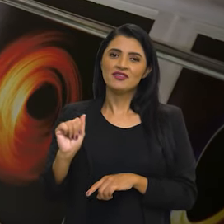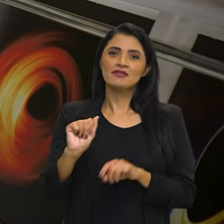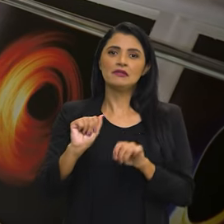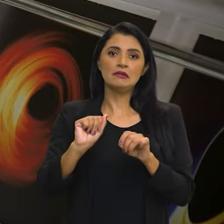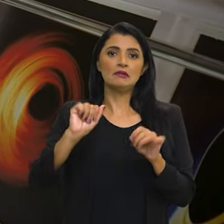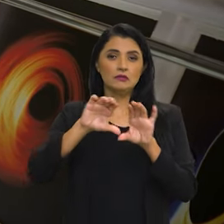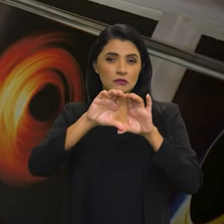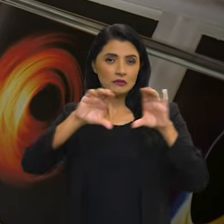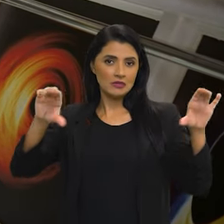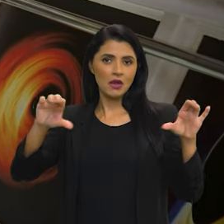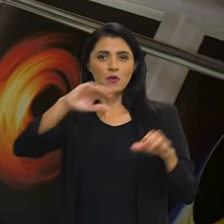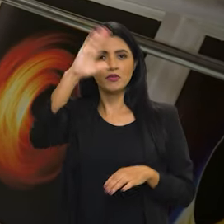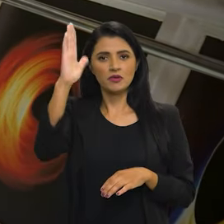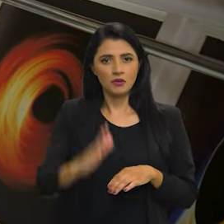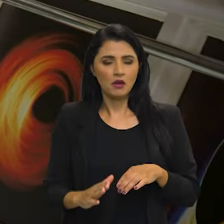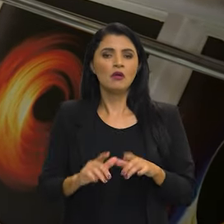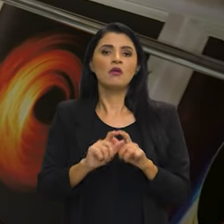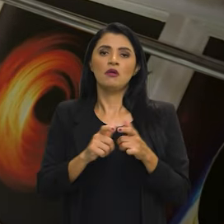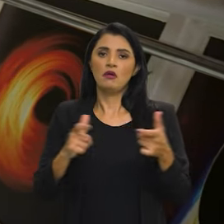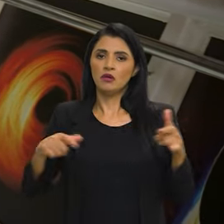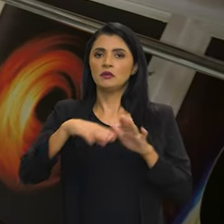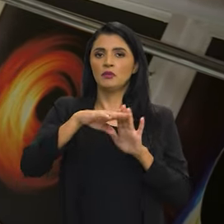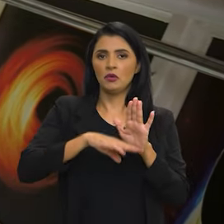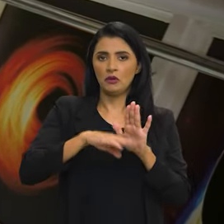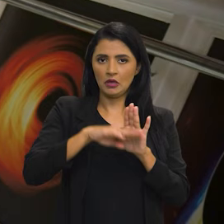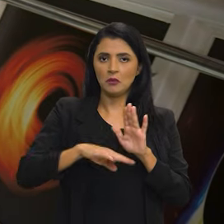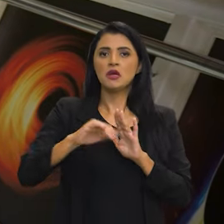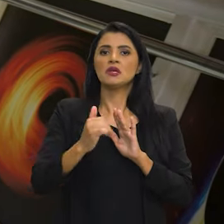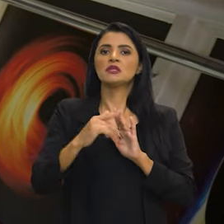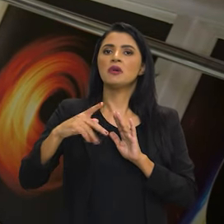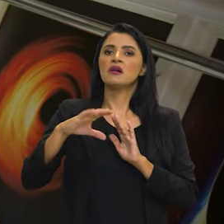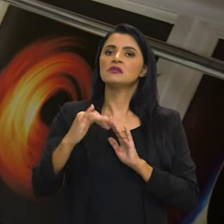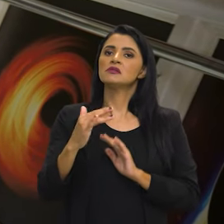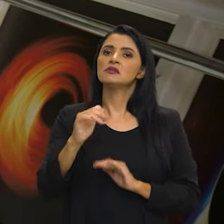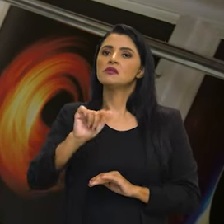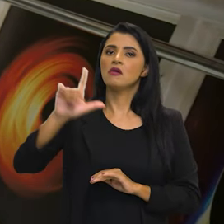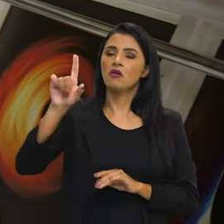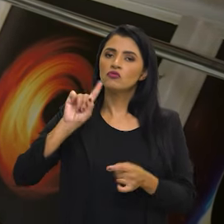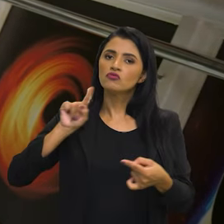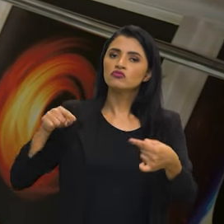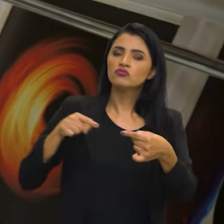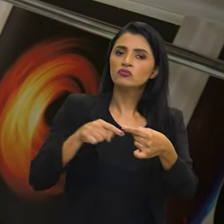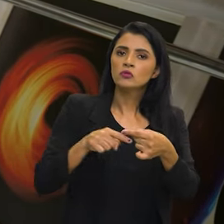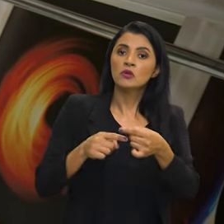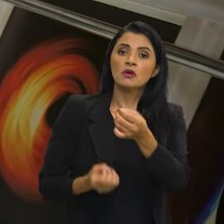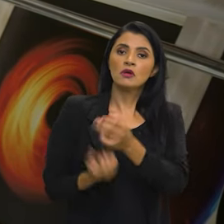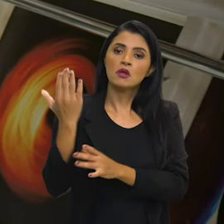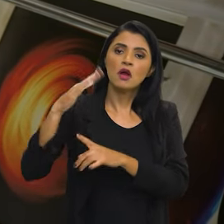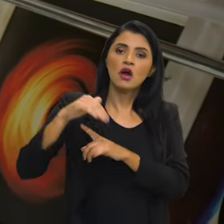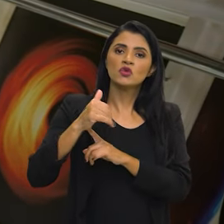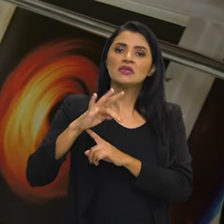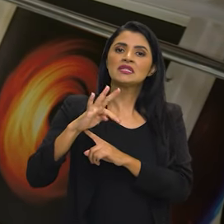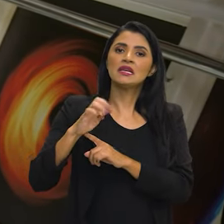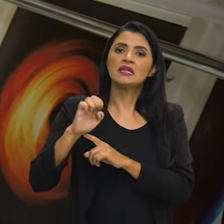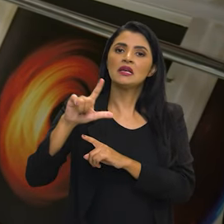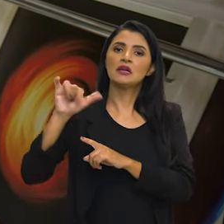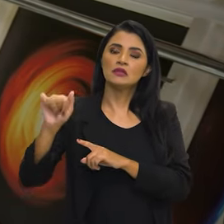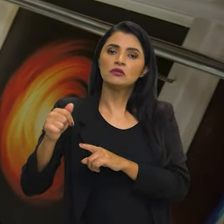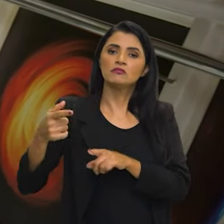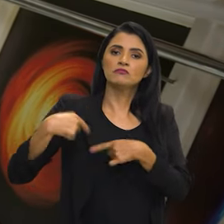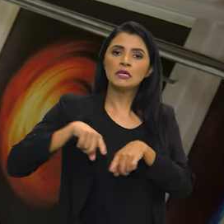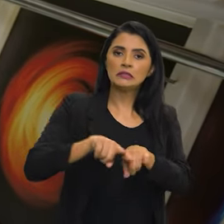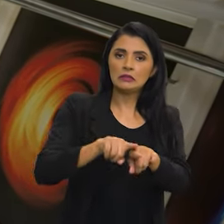continuou a expandir o programa espacial brasileiro com ênfase no desenvolvimento de satélites e parcerias